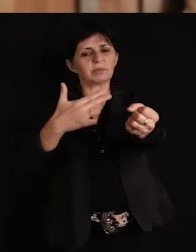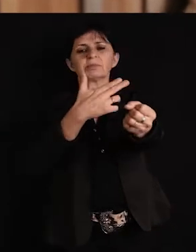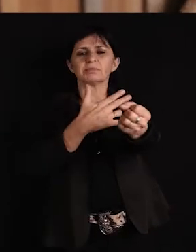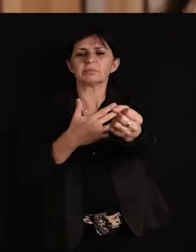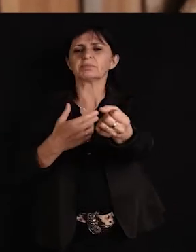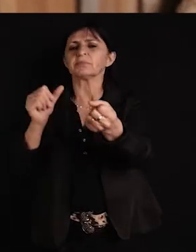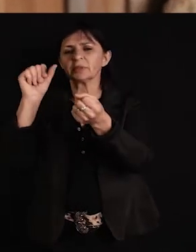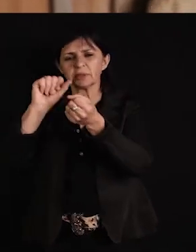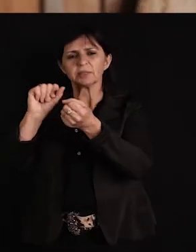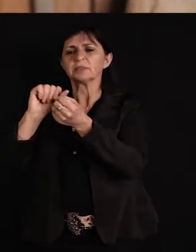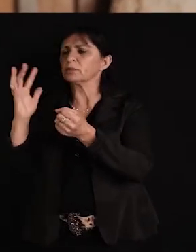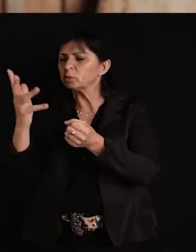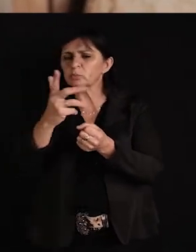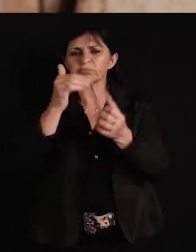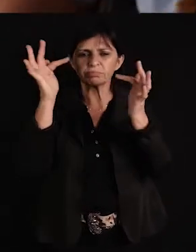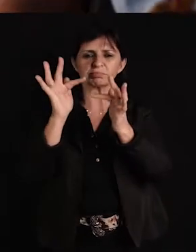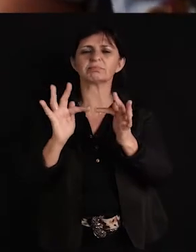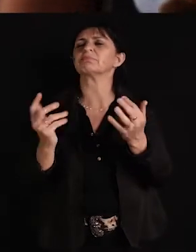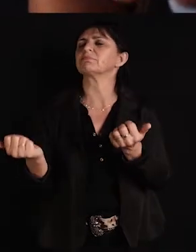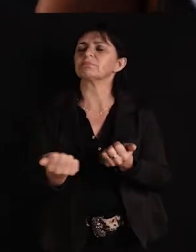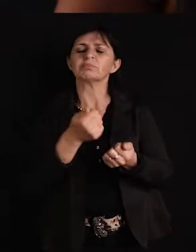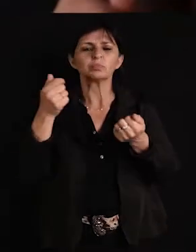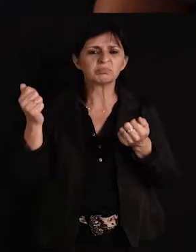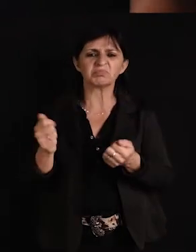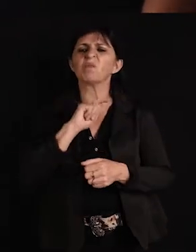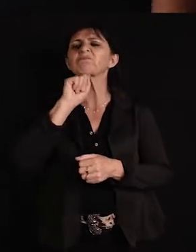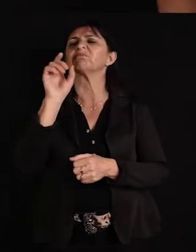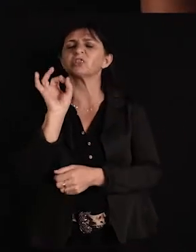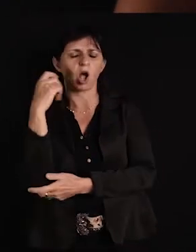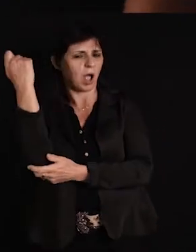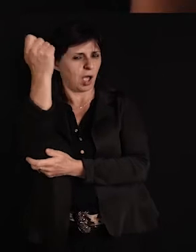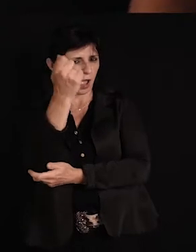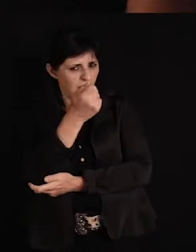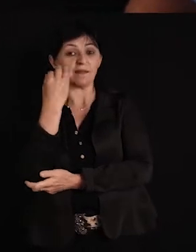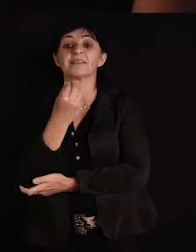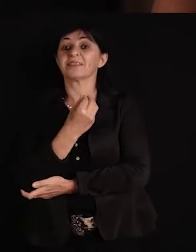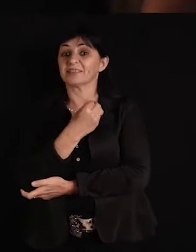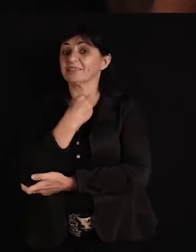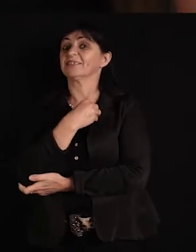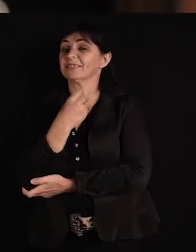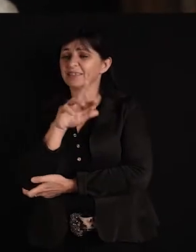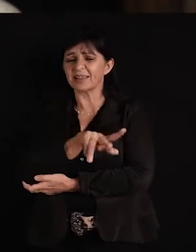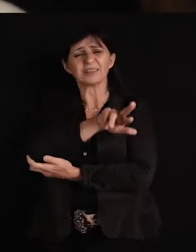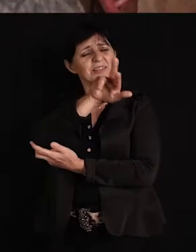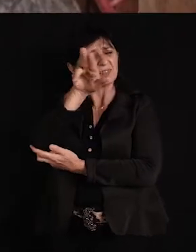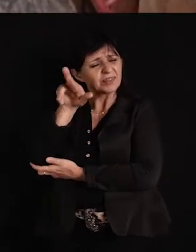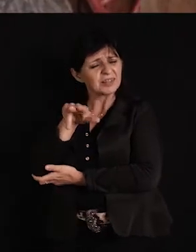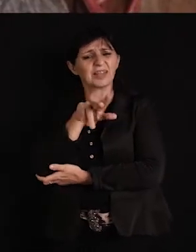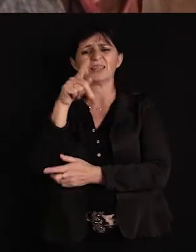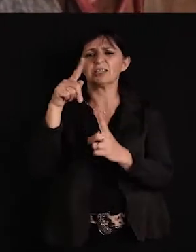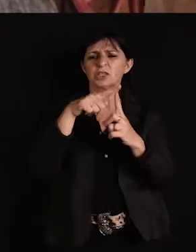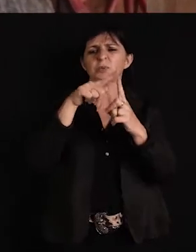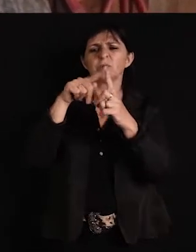inflama por aqui a inessência. A mim me basta ser gaúcho nesta vida, sovar os passos nas baunas da bagualada,